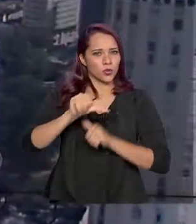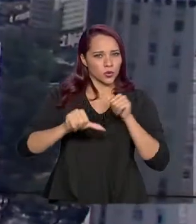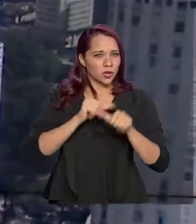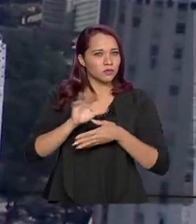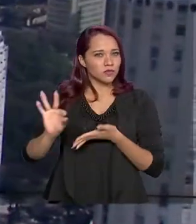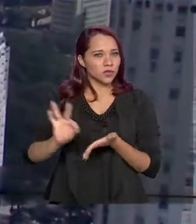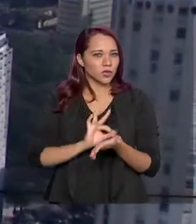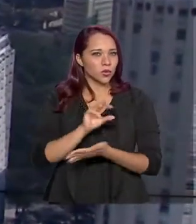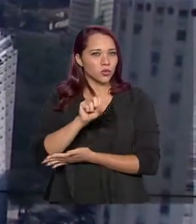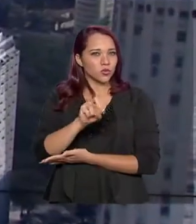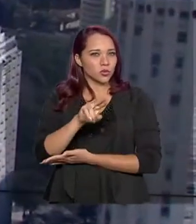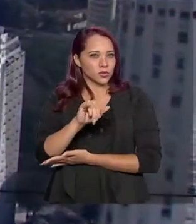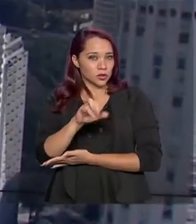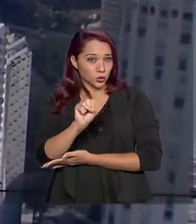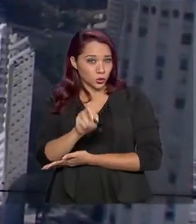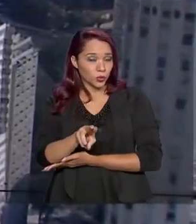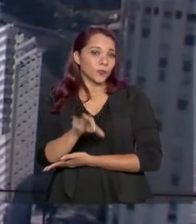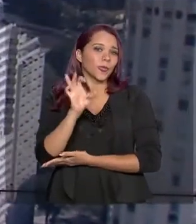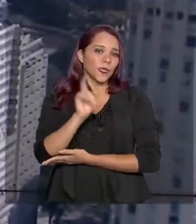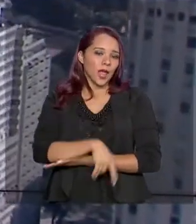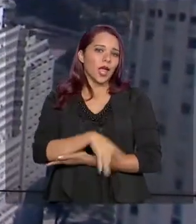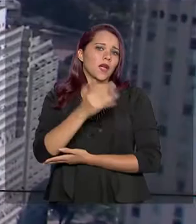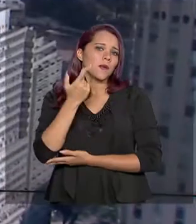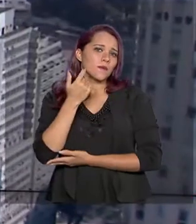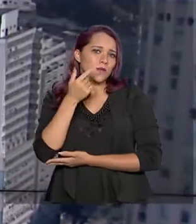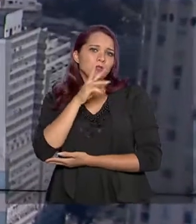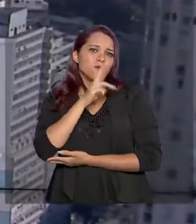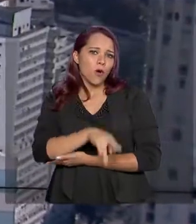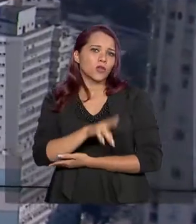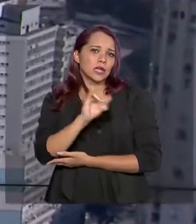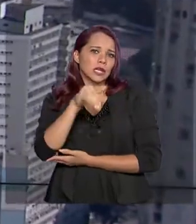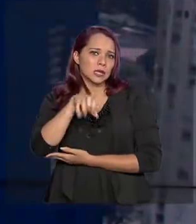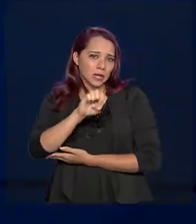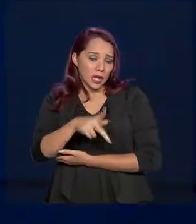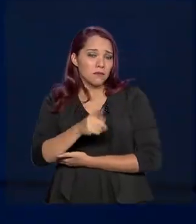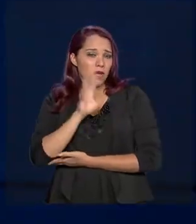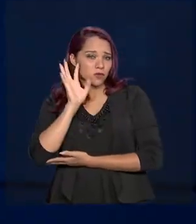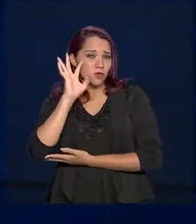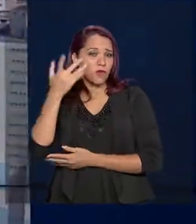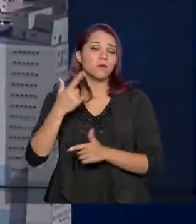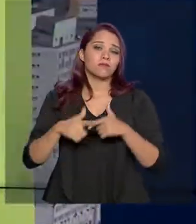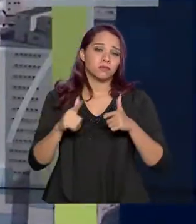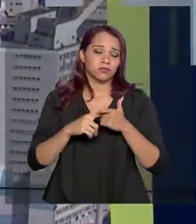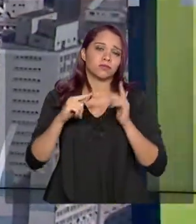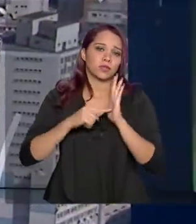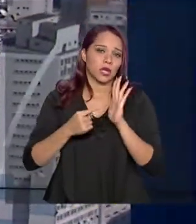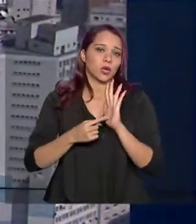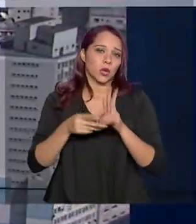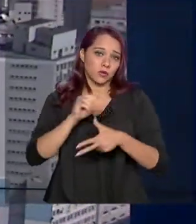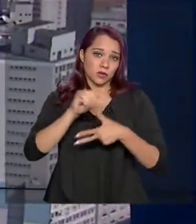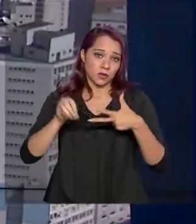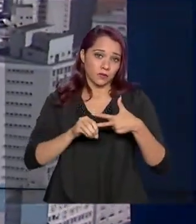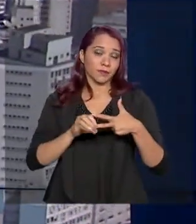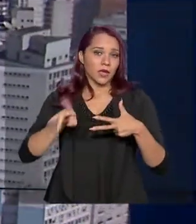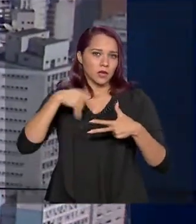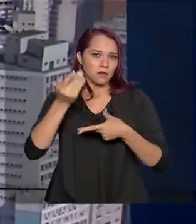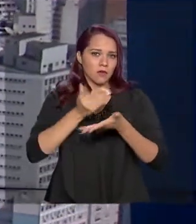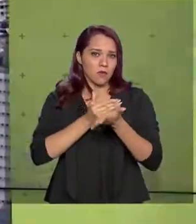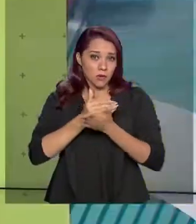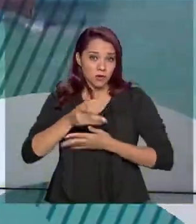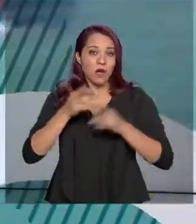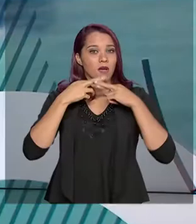inscrições do SISU é uma das soluções do Inep para resolver a inconsistência nas notas do Enem. Assim que surgiram